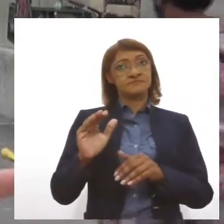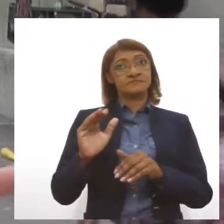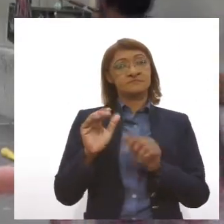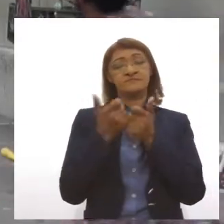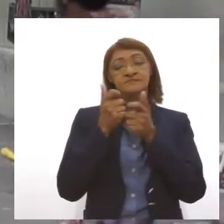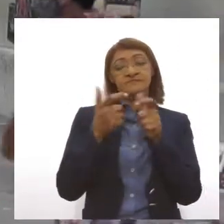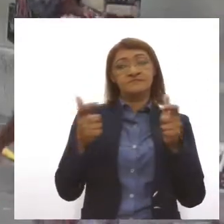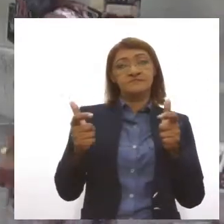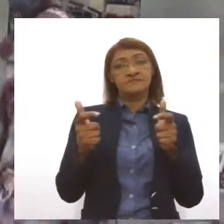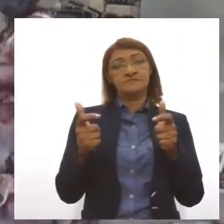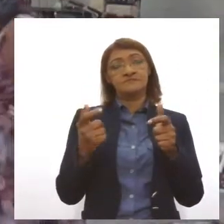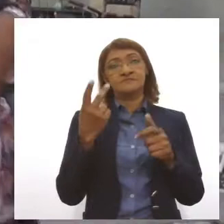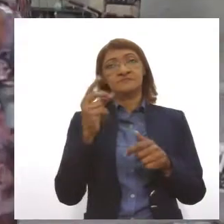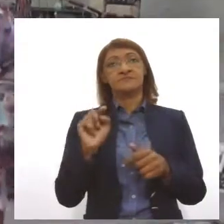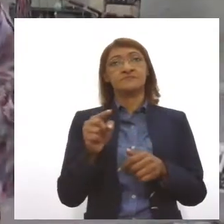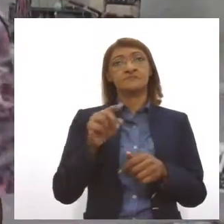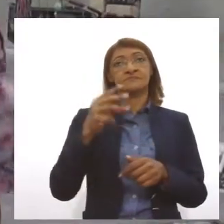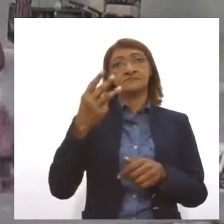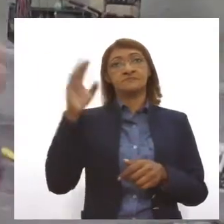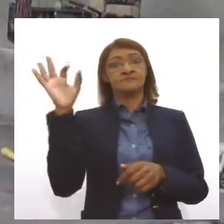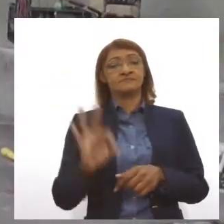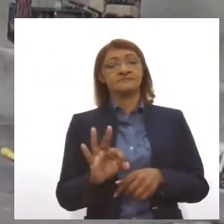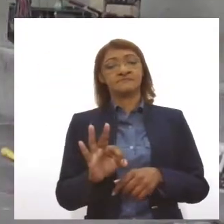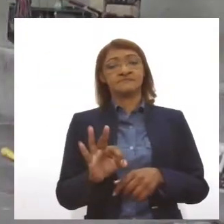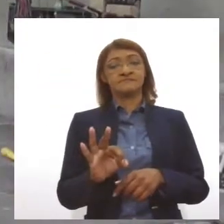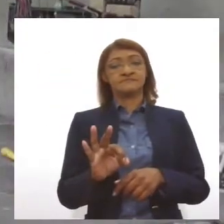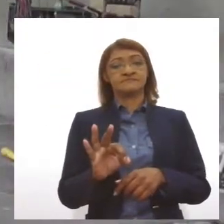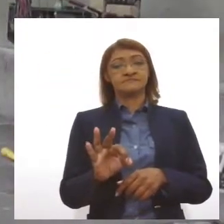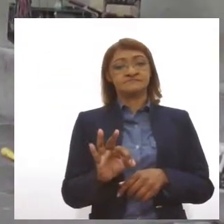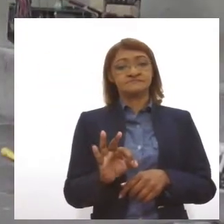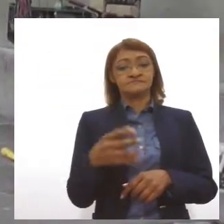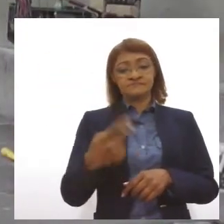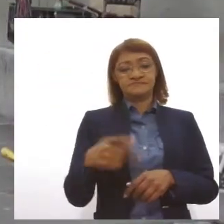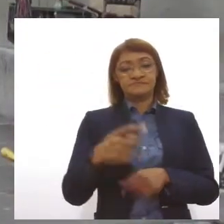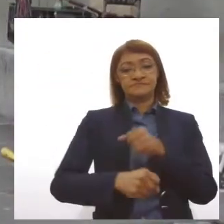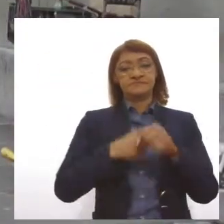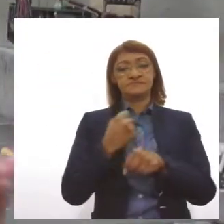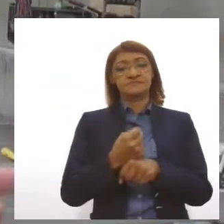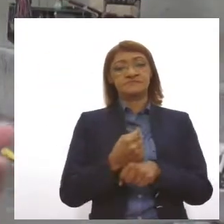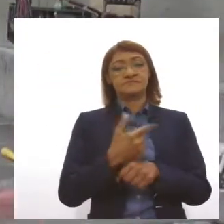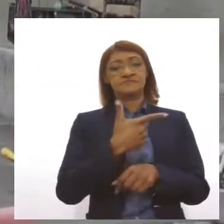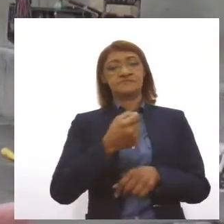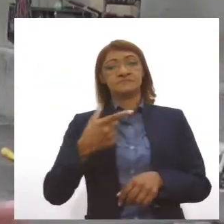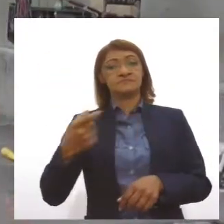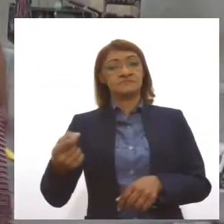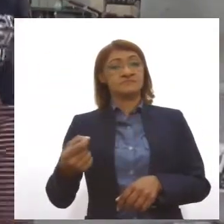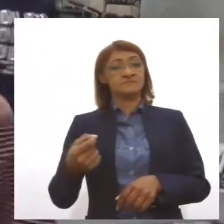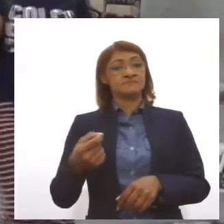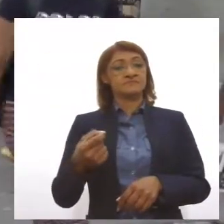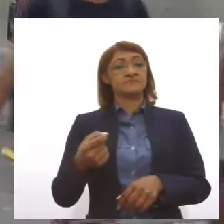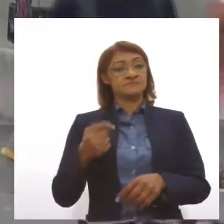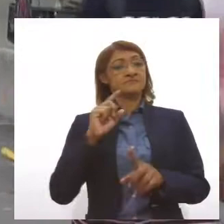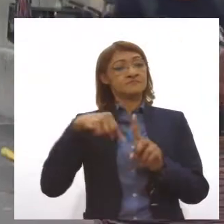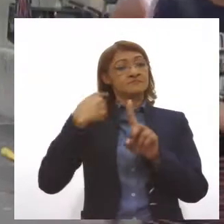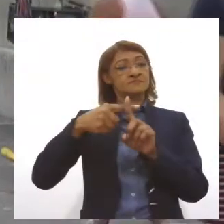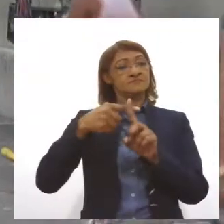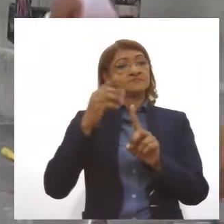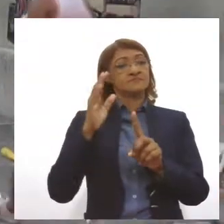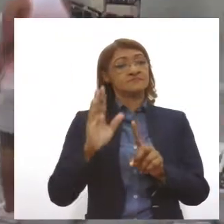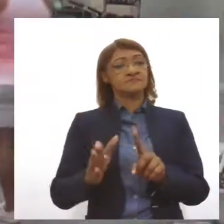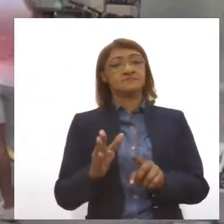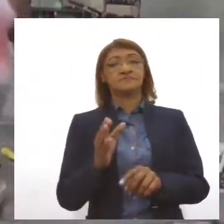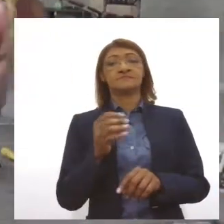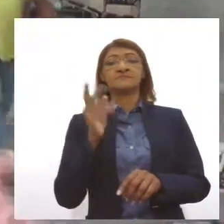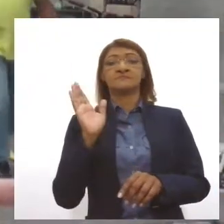3%. É uma expectativa, diante da dificuldade que tivemos de todo o ano de 2020, ainda assim positiva. Contribuiu para